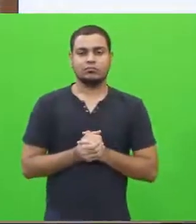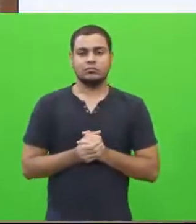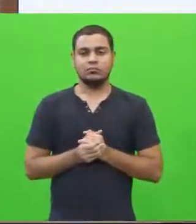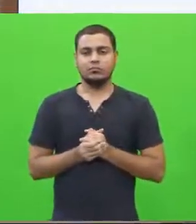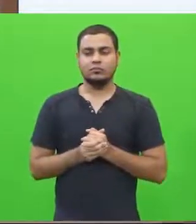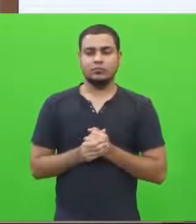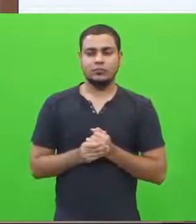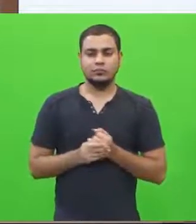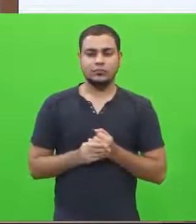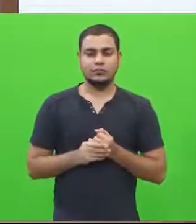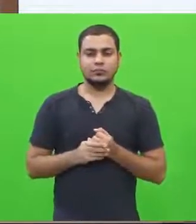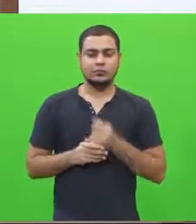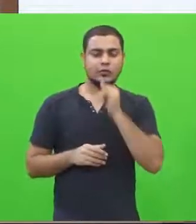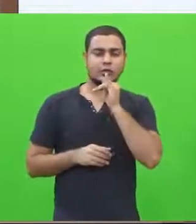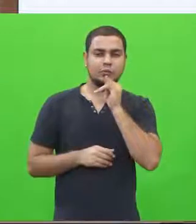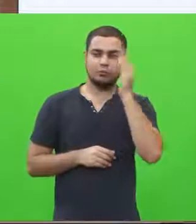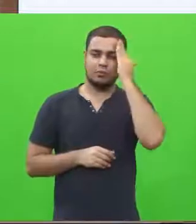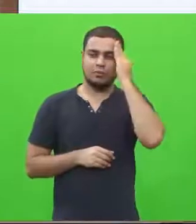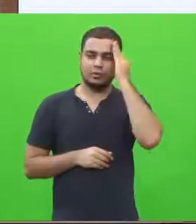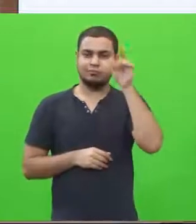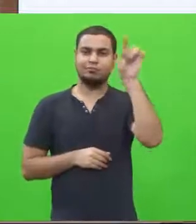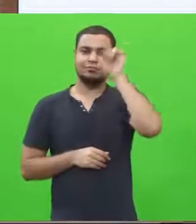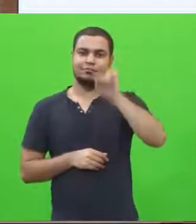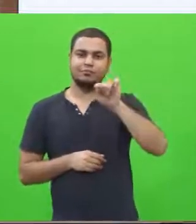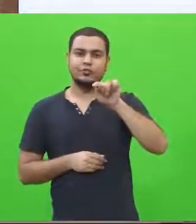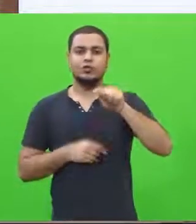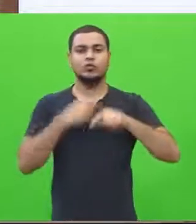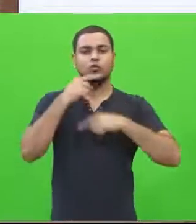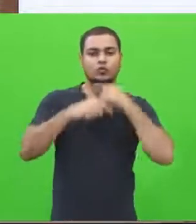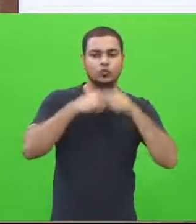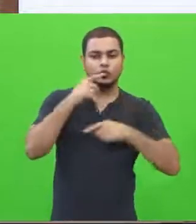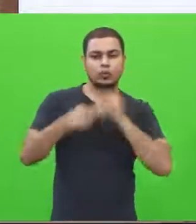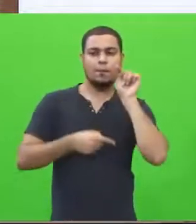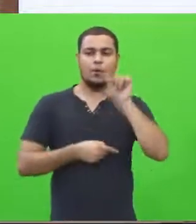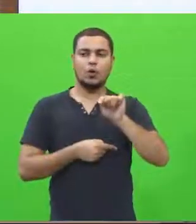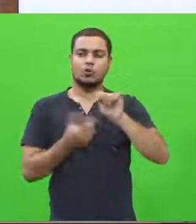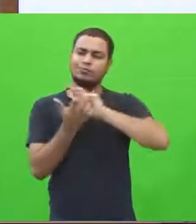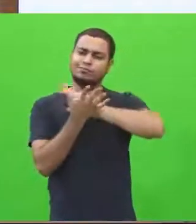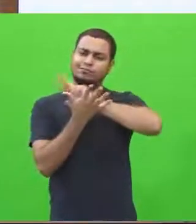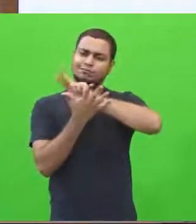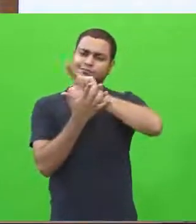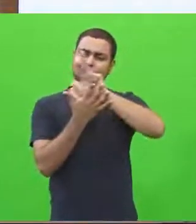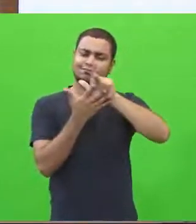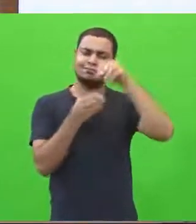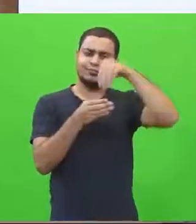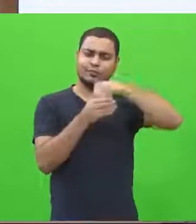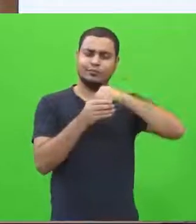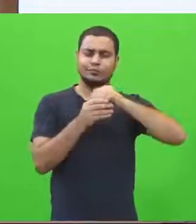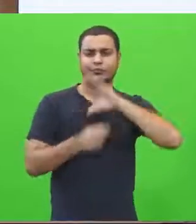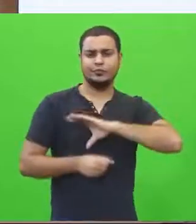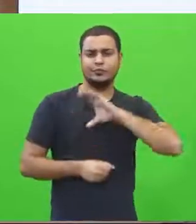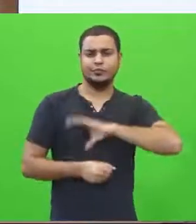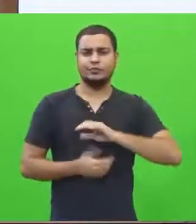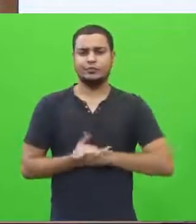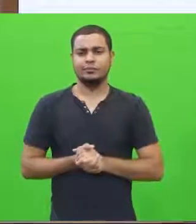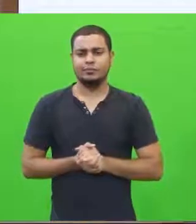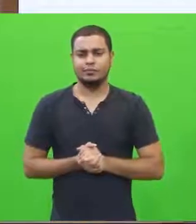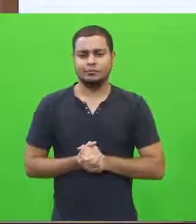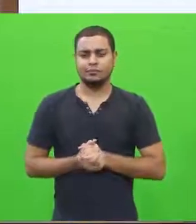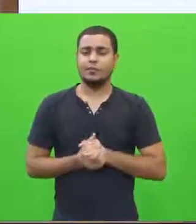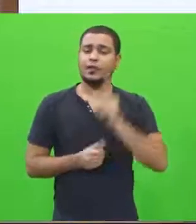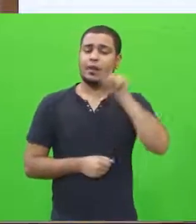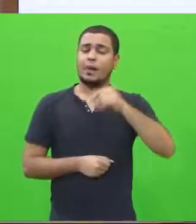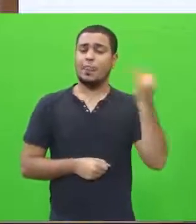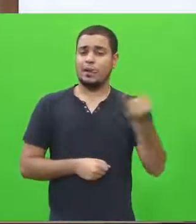exclamação, interrogação, ponto seguido, ponto parágrafo, reticências, não. Isso é